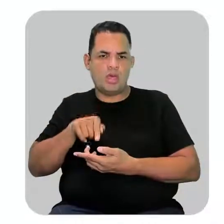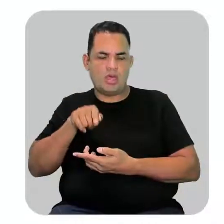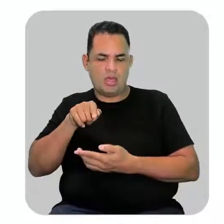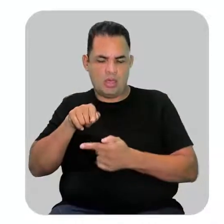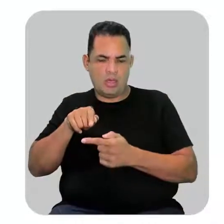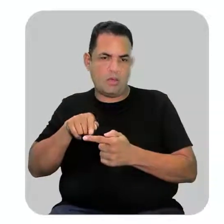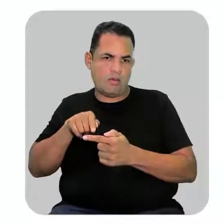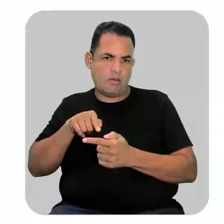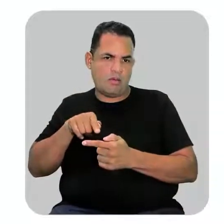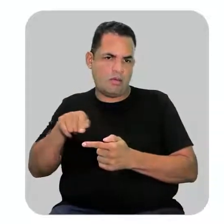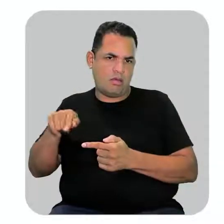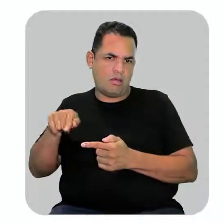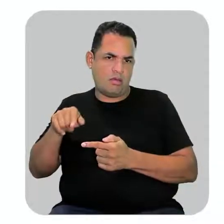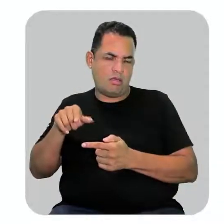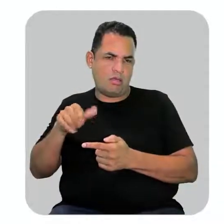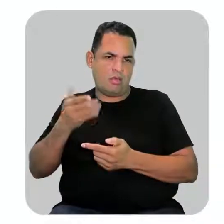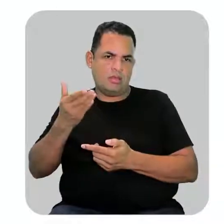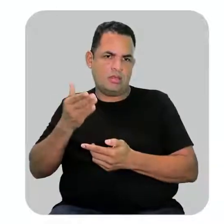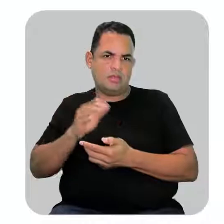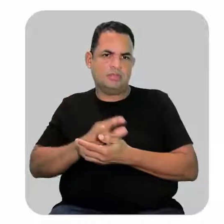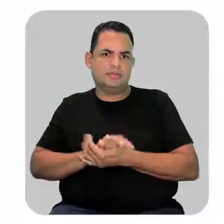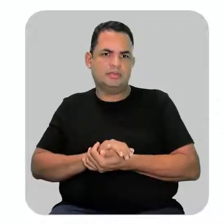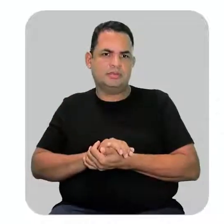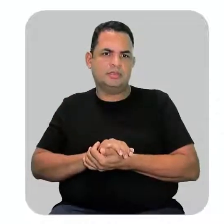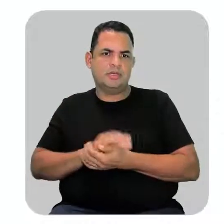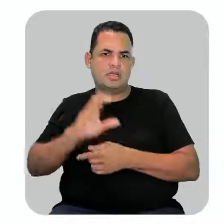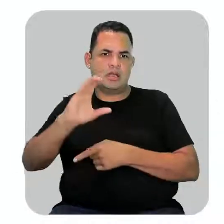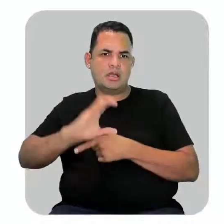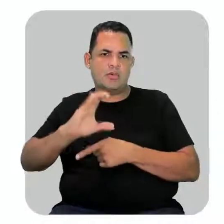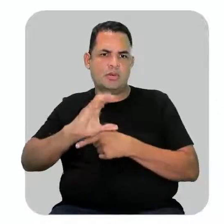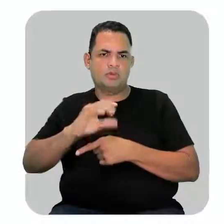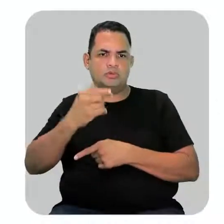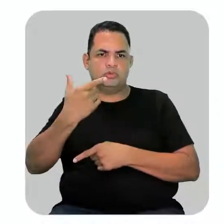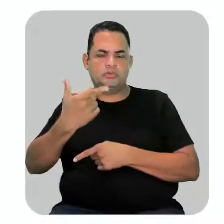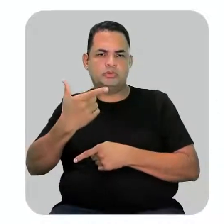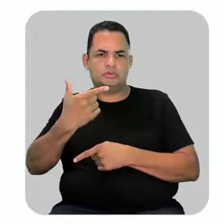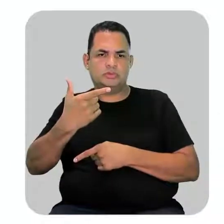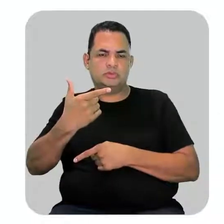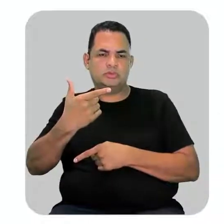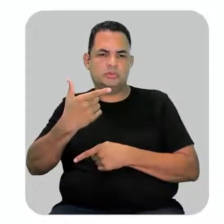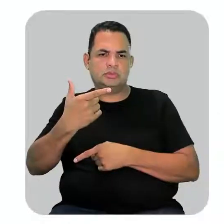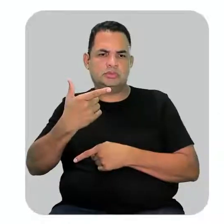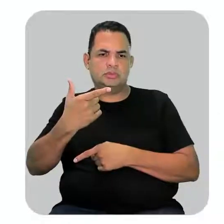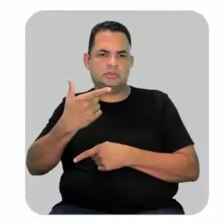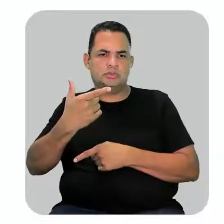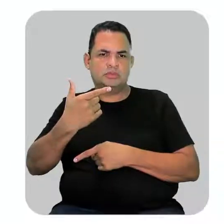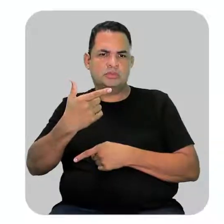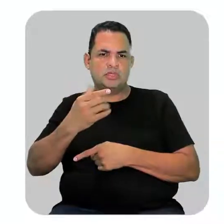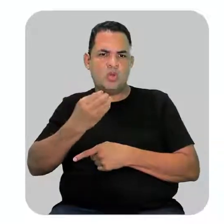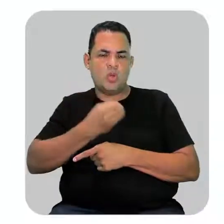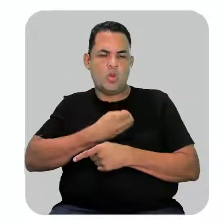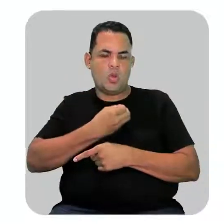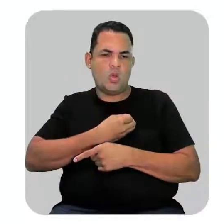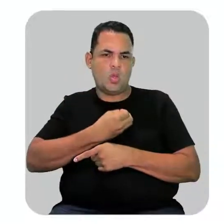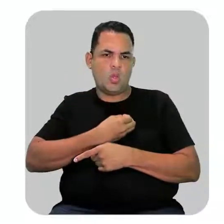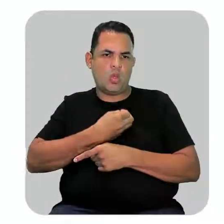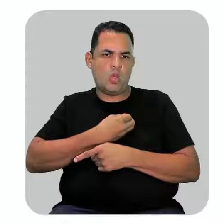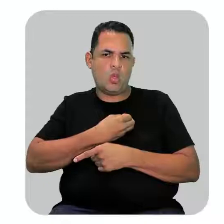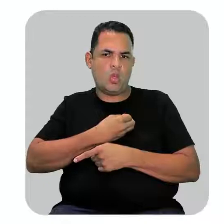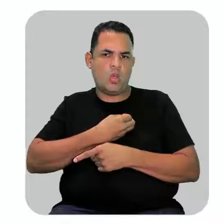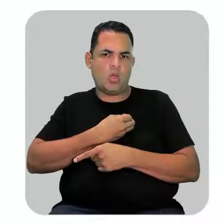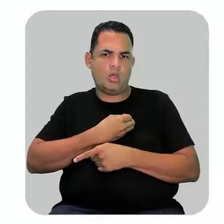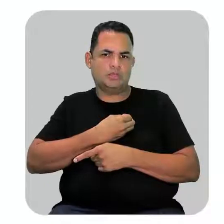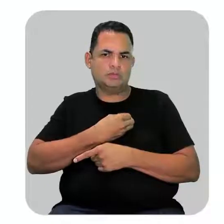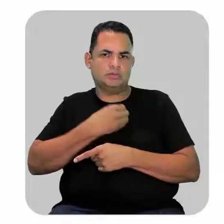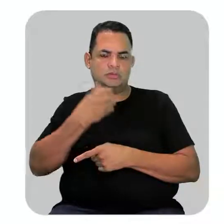que é o metil, ele sai aqui do carbono 2, então eu coloco o número do carbono onde ele está ligado